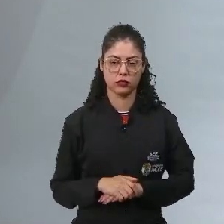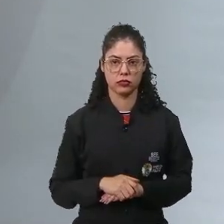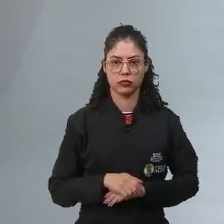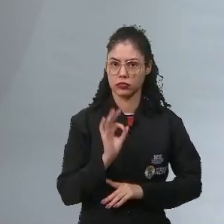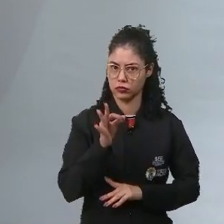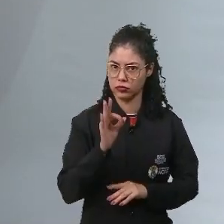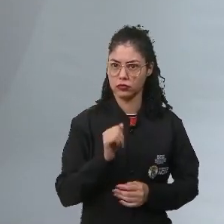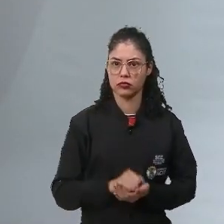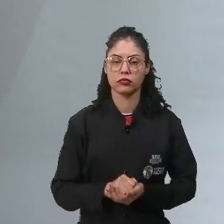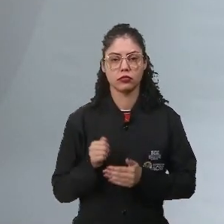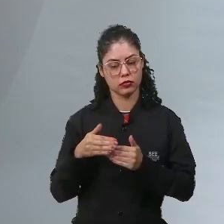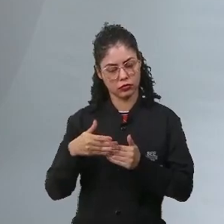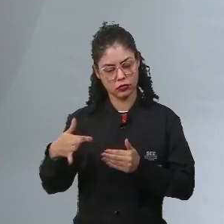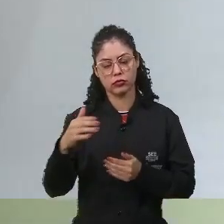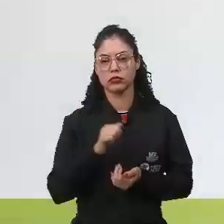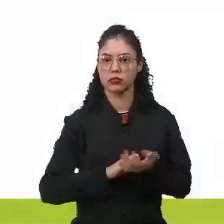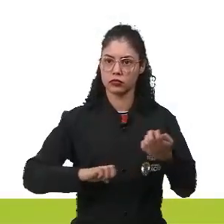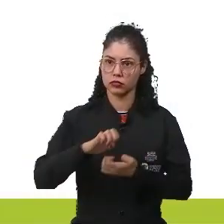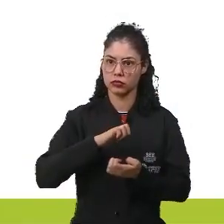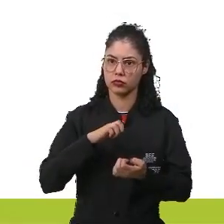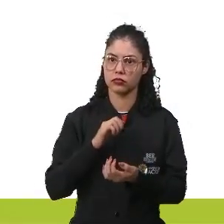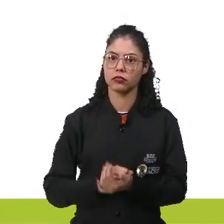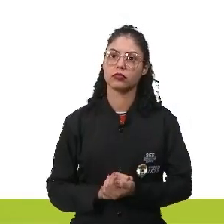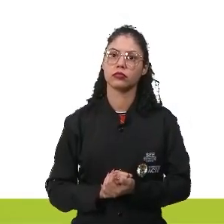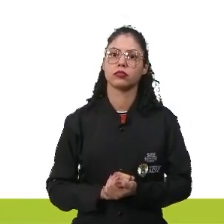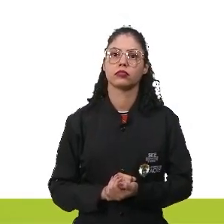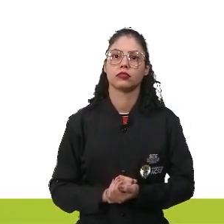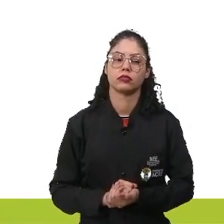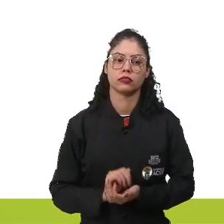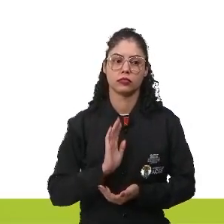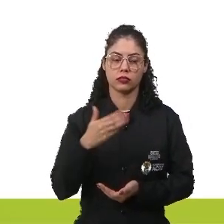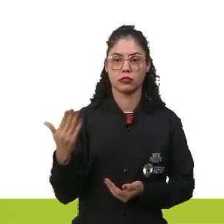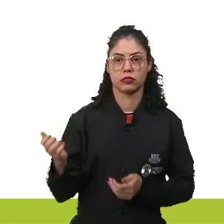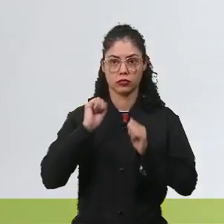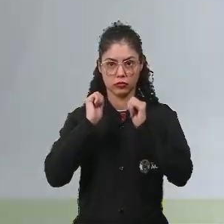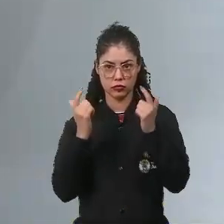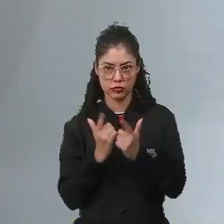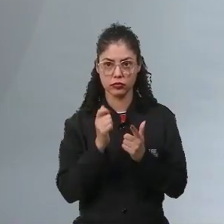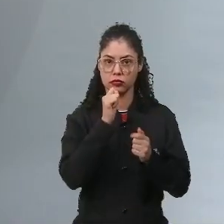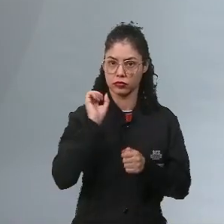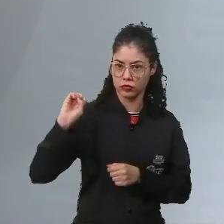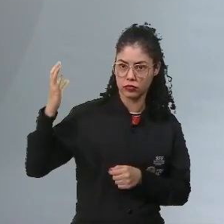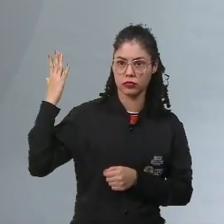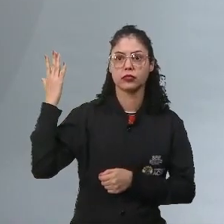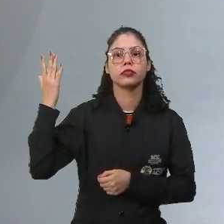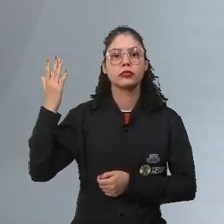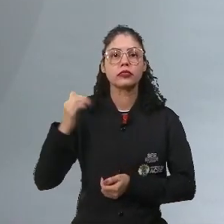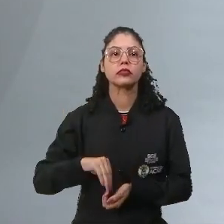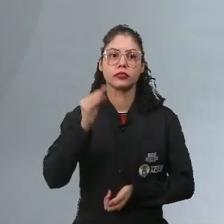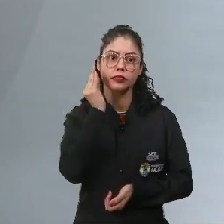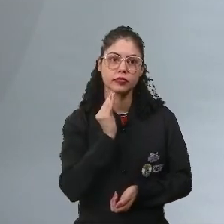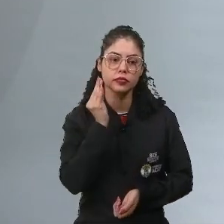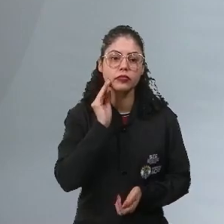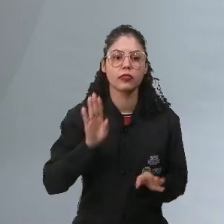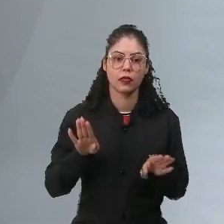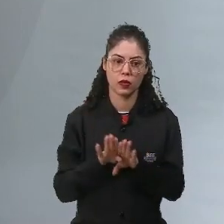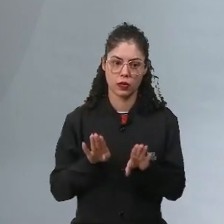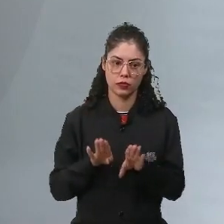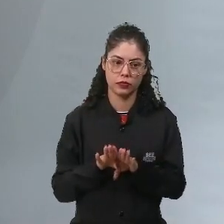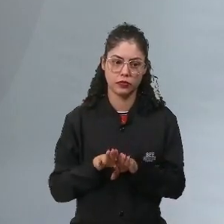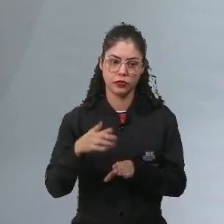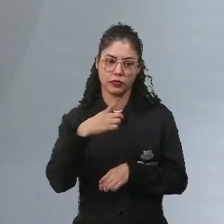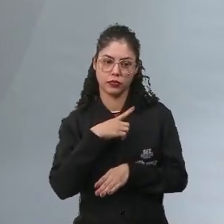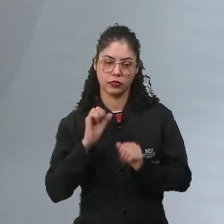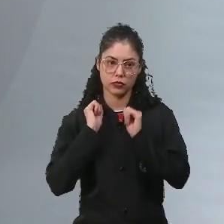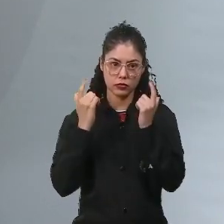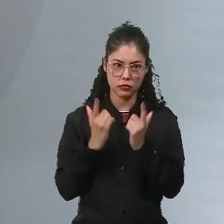certo? Assim, se encaminha para o início da Revolução. E, enquanto na Assembleia estava acontecendo essa tentativa de instaurar